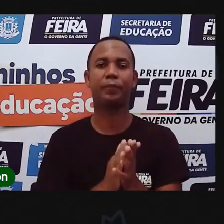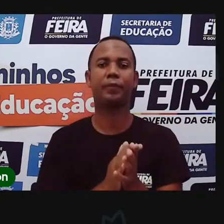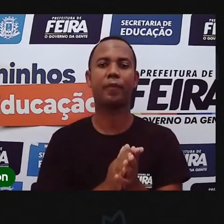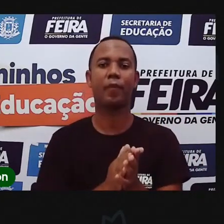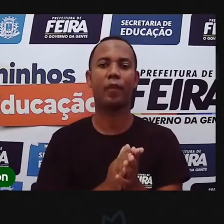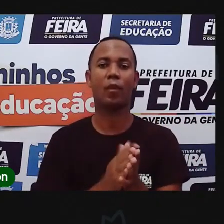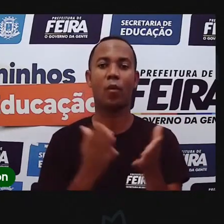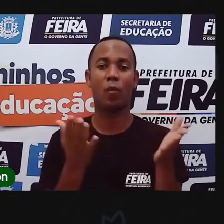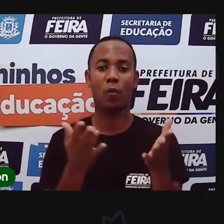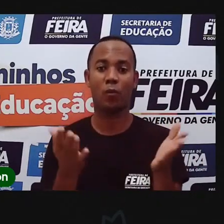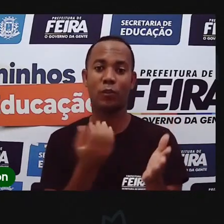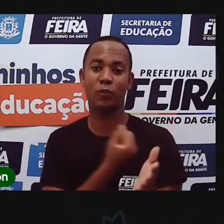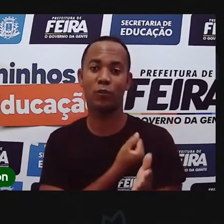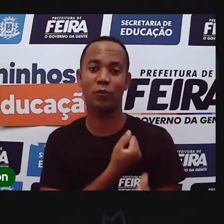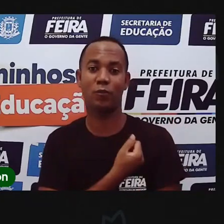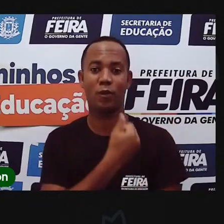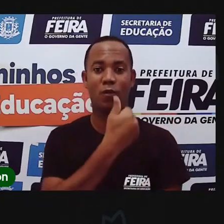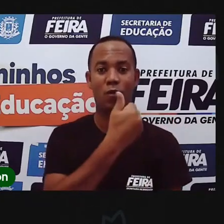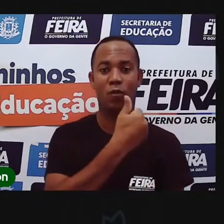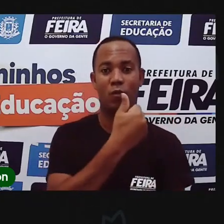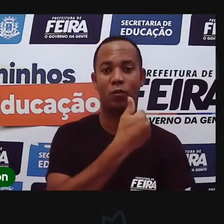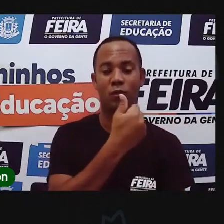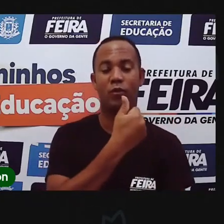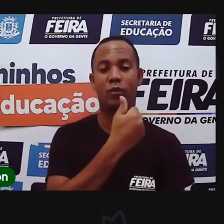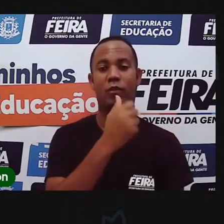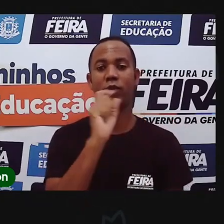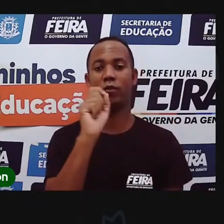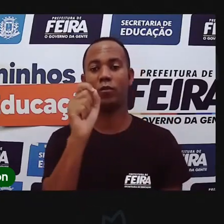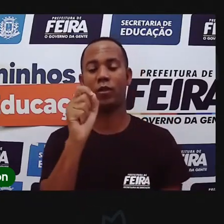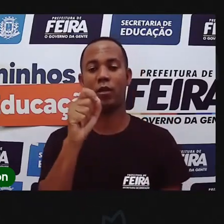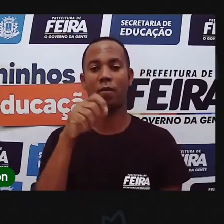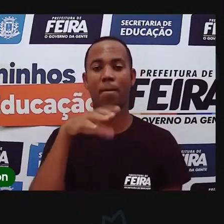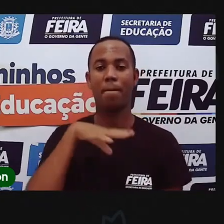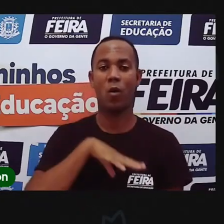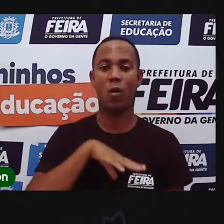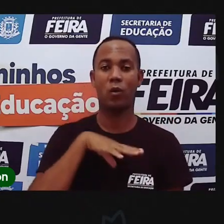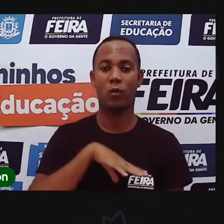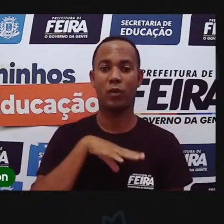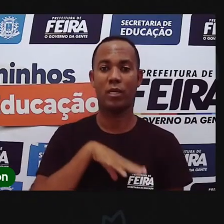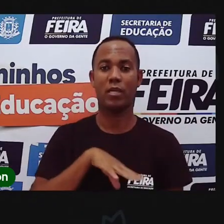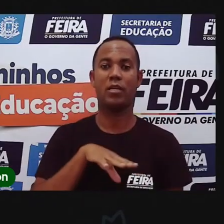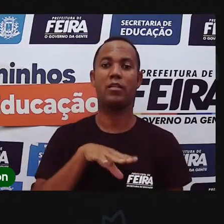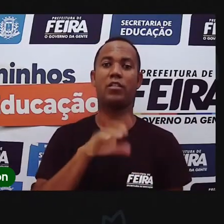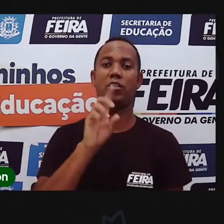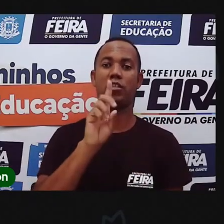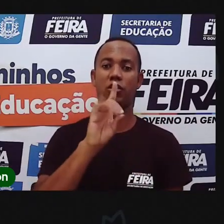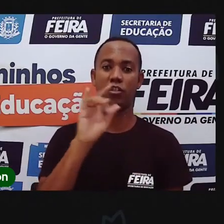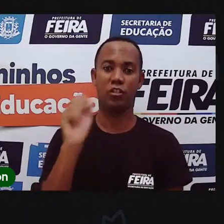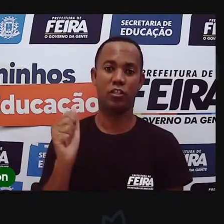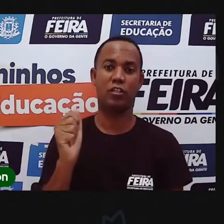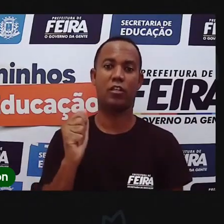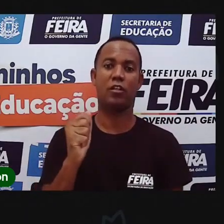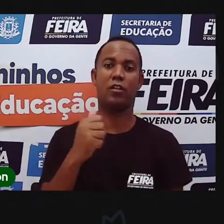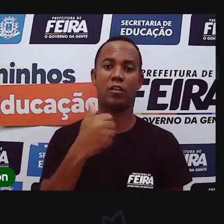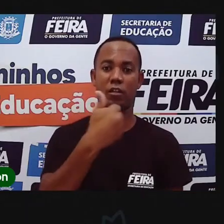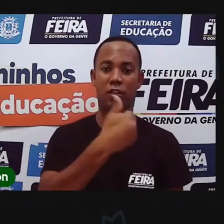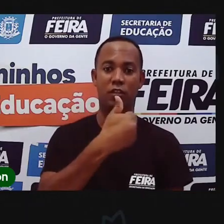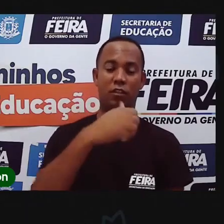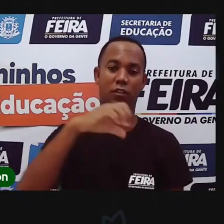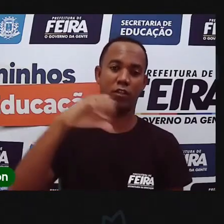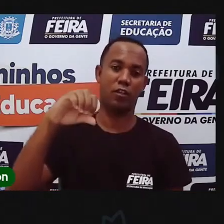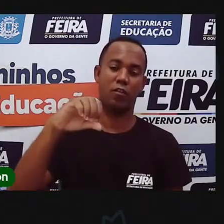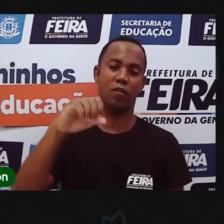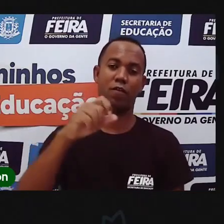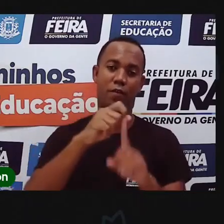11 hoje, aula de linguagens, 19 de abril. Vamos jogar essa